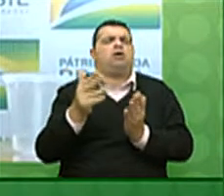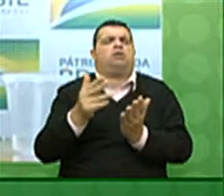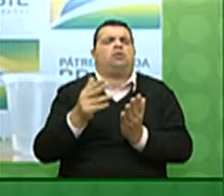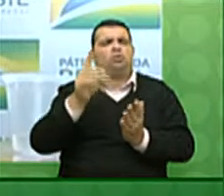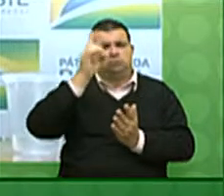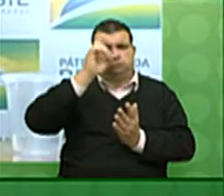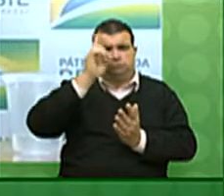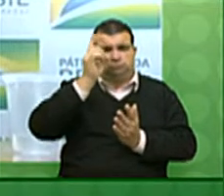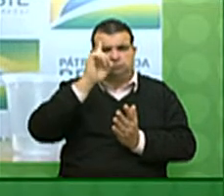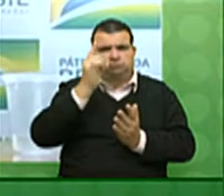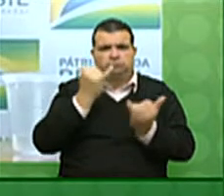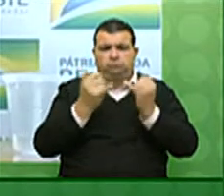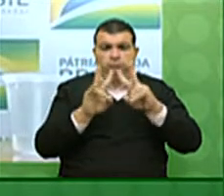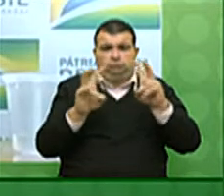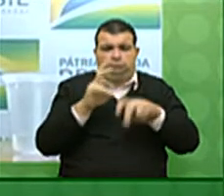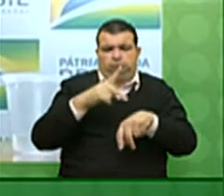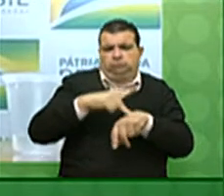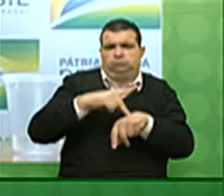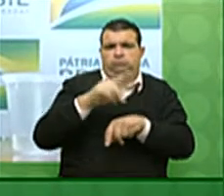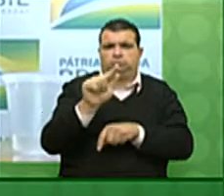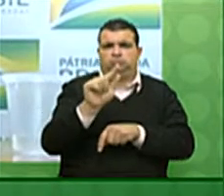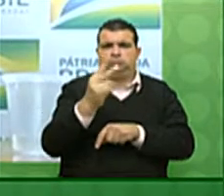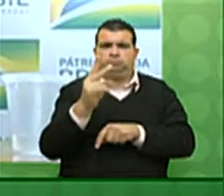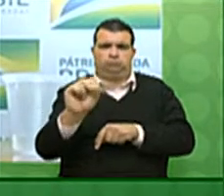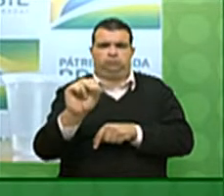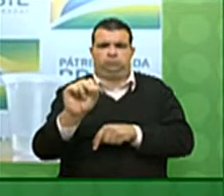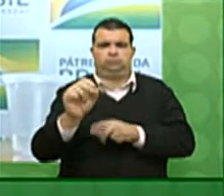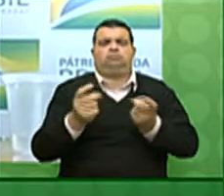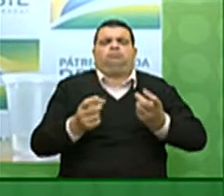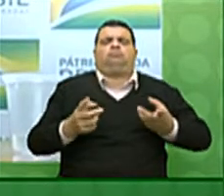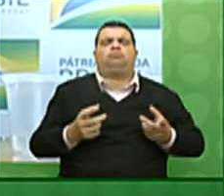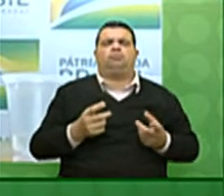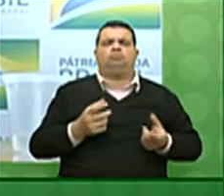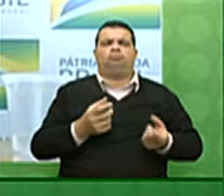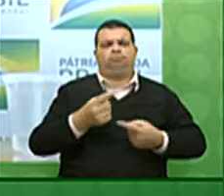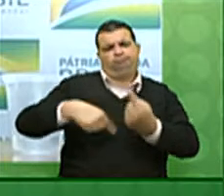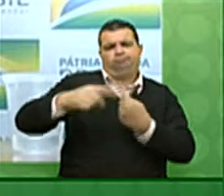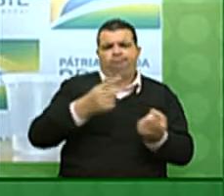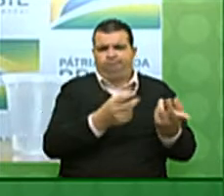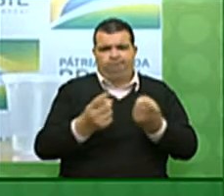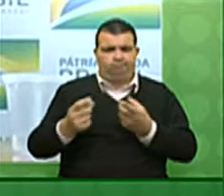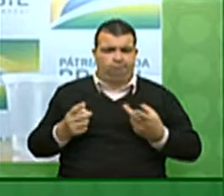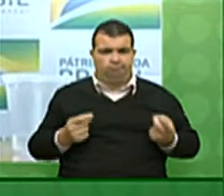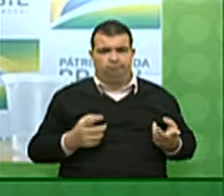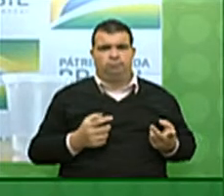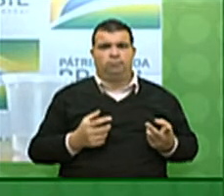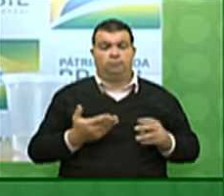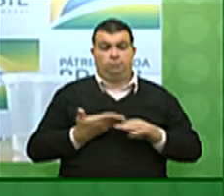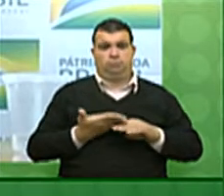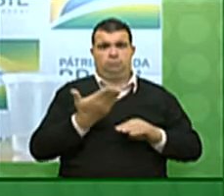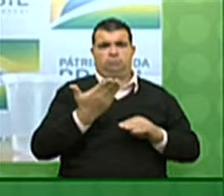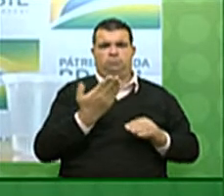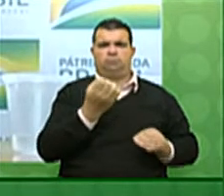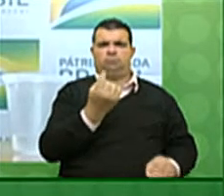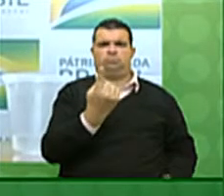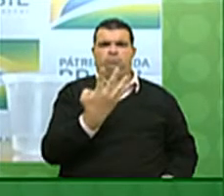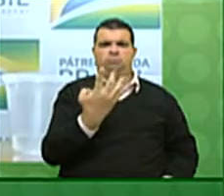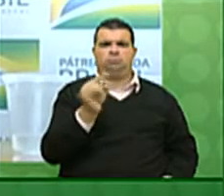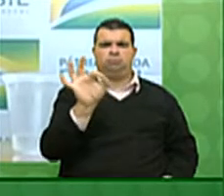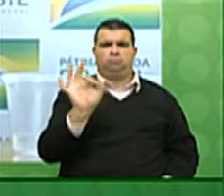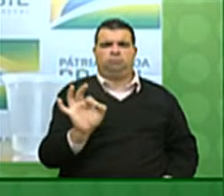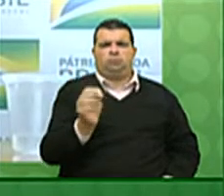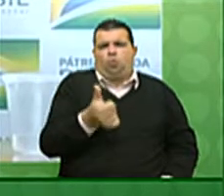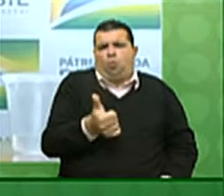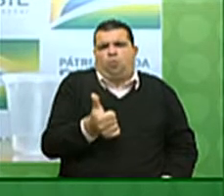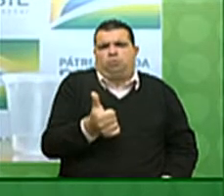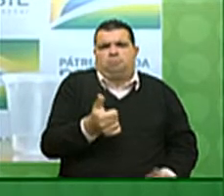economias do G20. As vendas do comércio varejista cresceram quase 14% no último